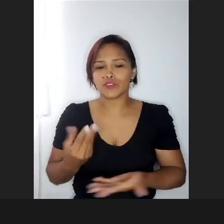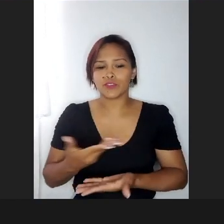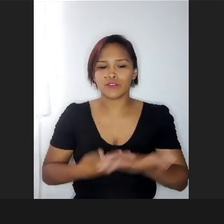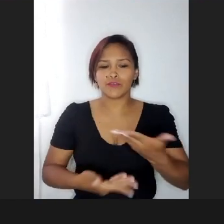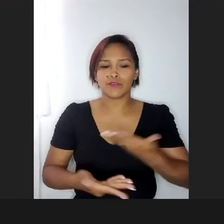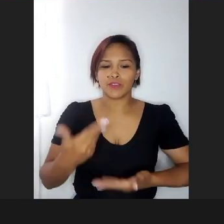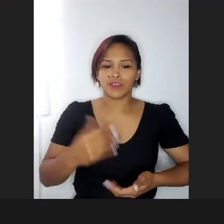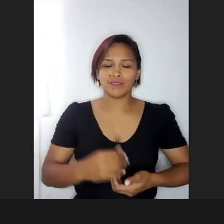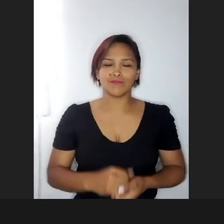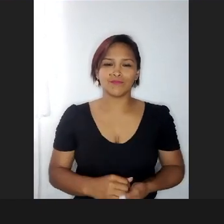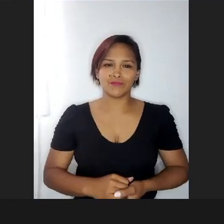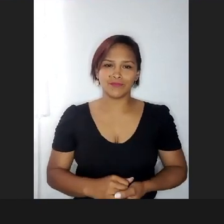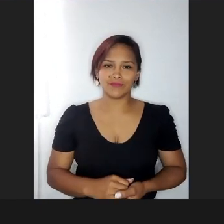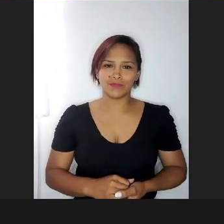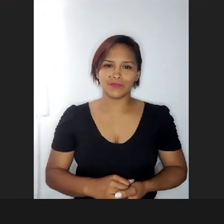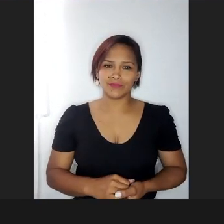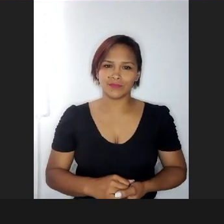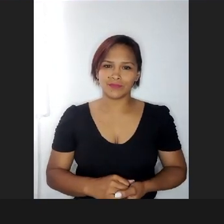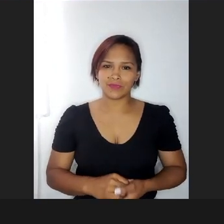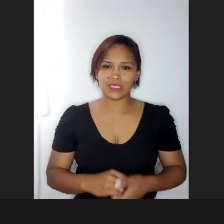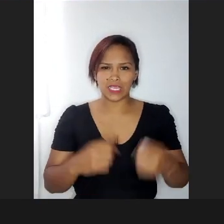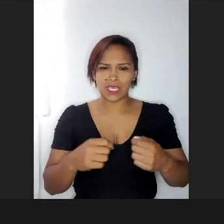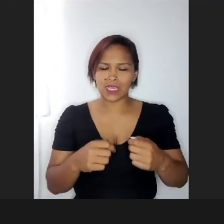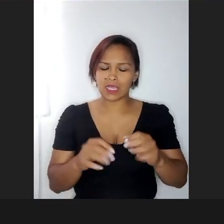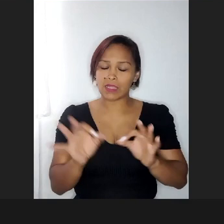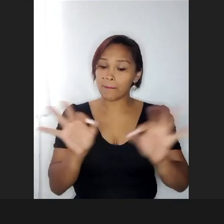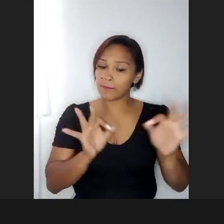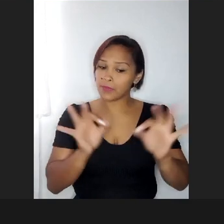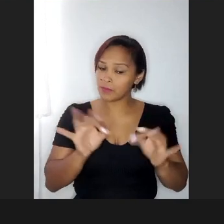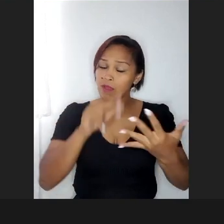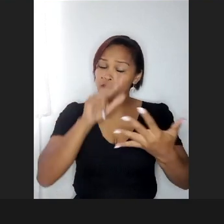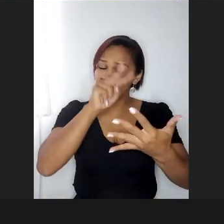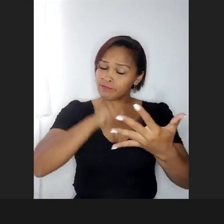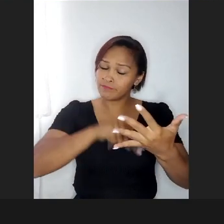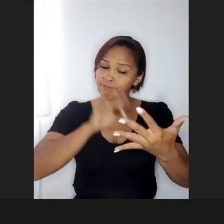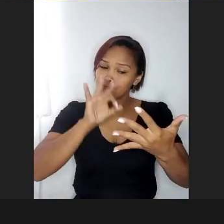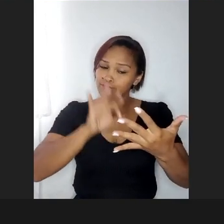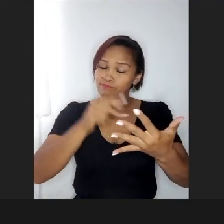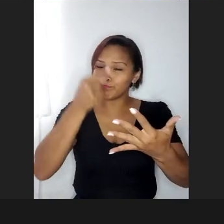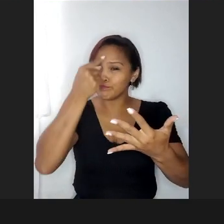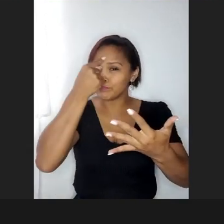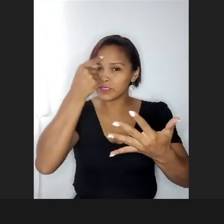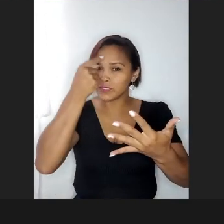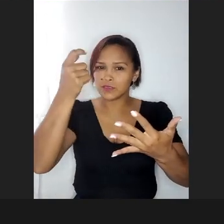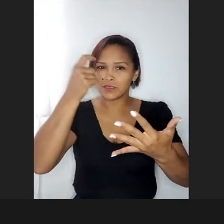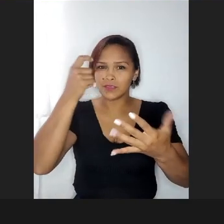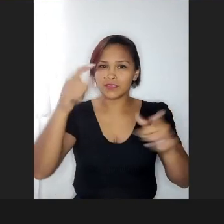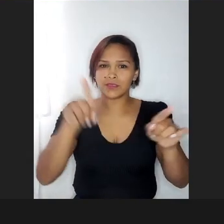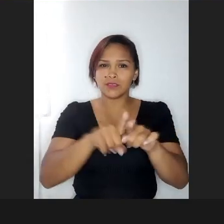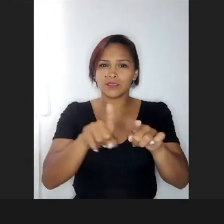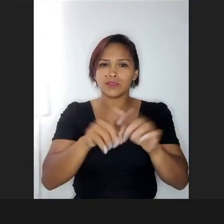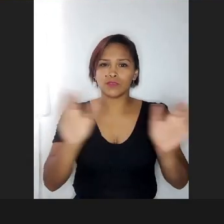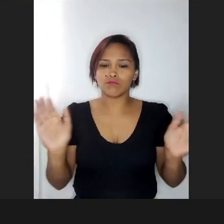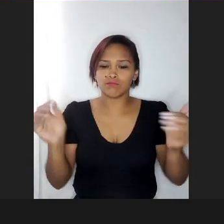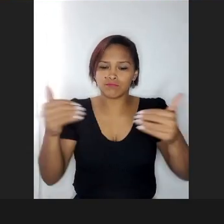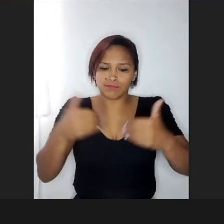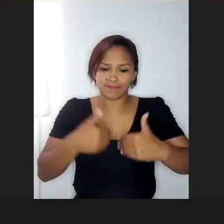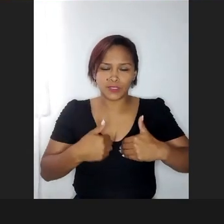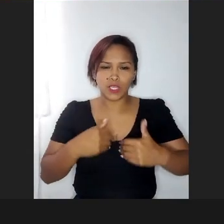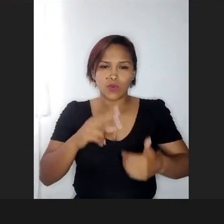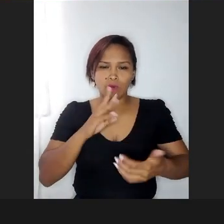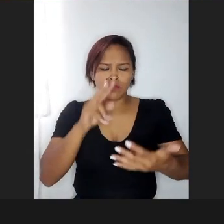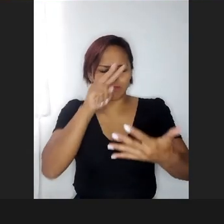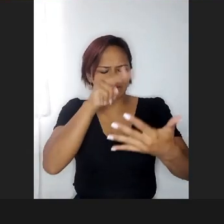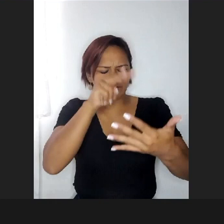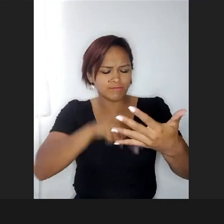é assim, você tem que estar um pouco preparado para ler, porque essa questão do autismo, por exemplo, foi, eu li lá, que eu falei,